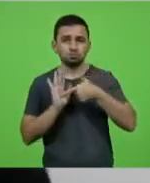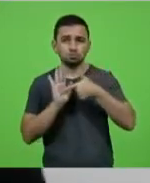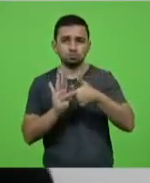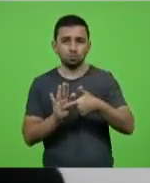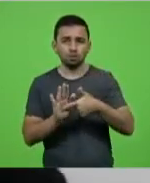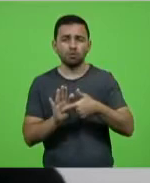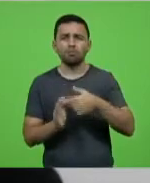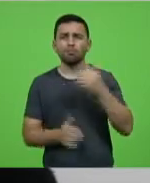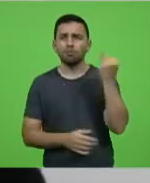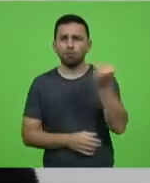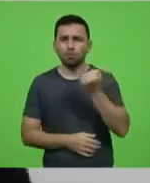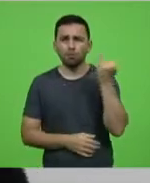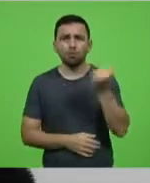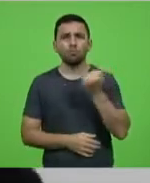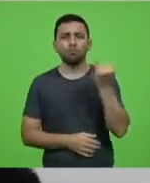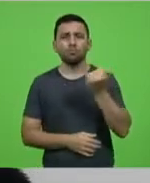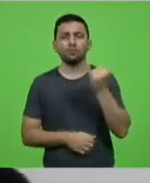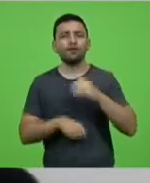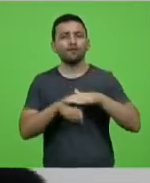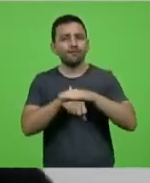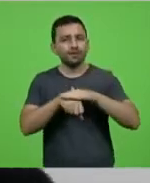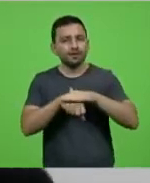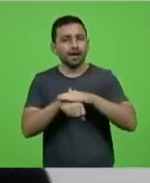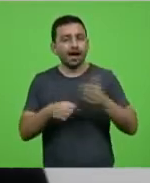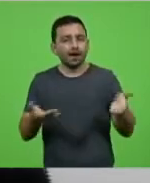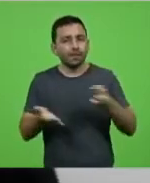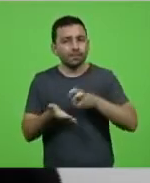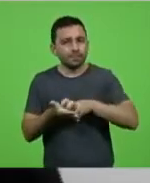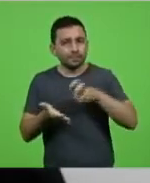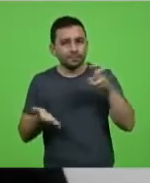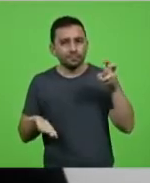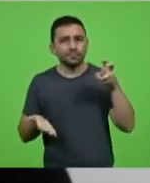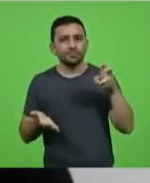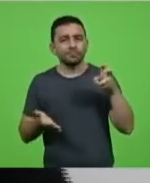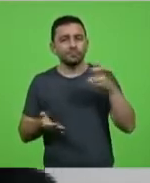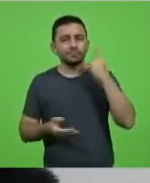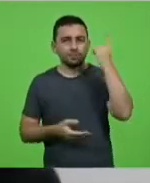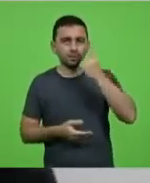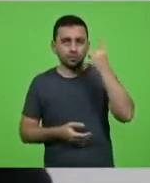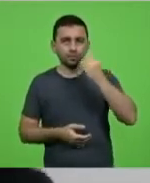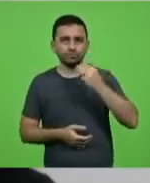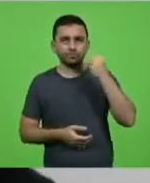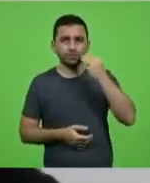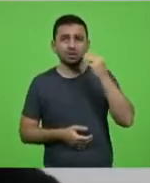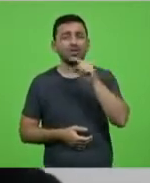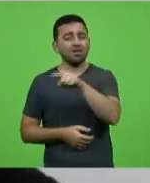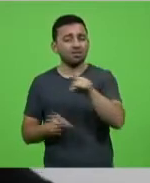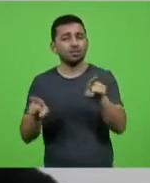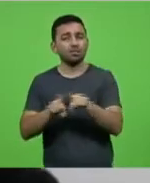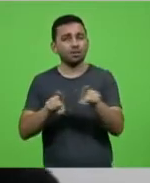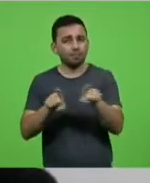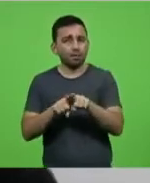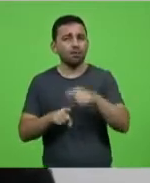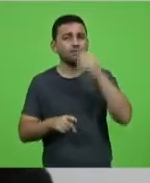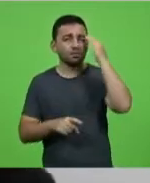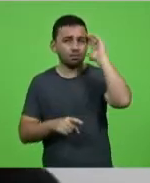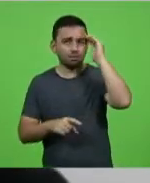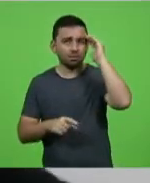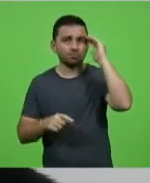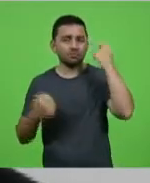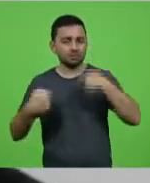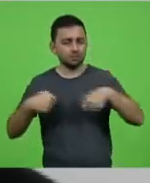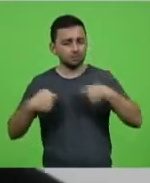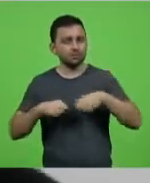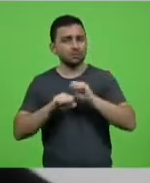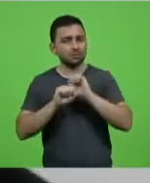importante essa moção, nós conversamos agora de manhã com o deputado Márcio e ele também entendeu assim, em